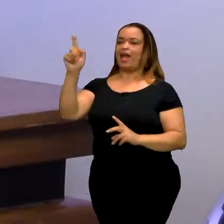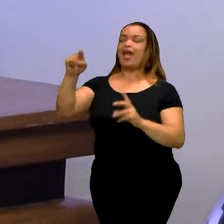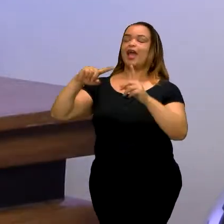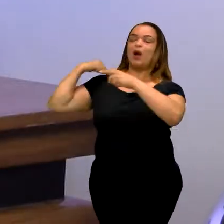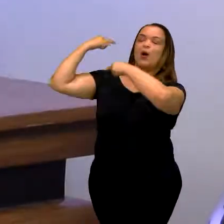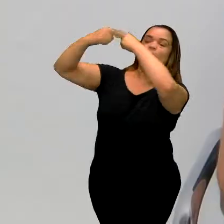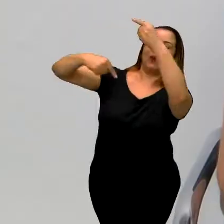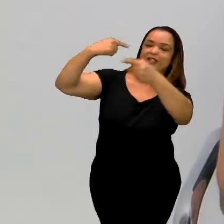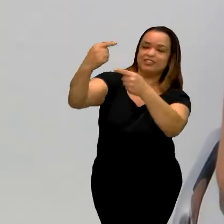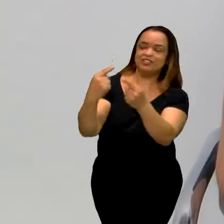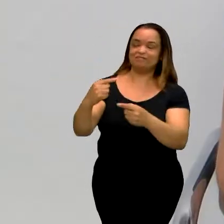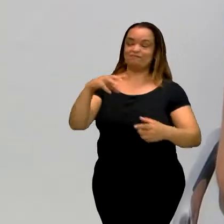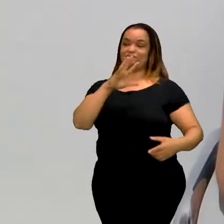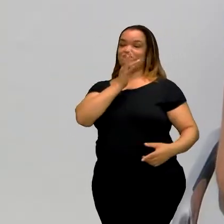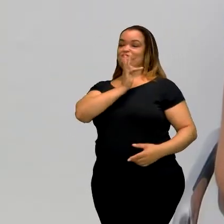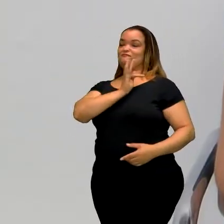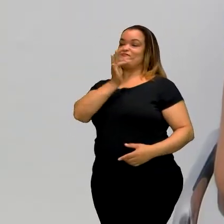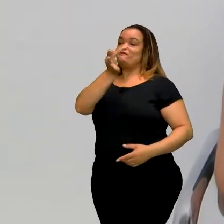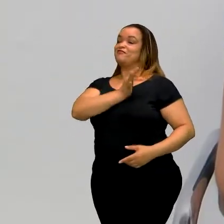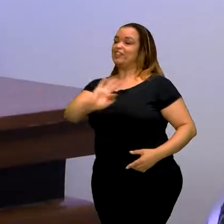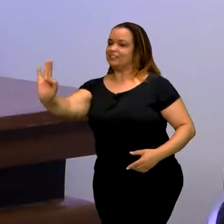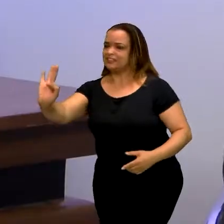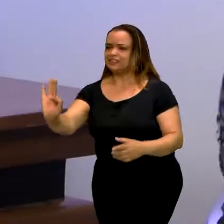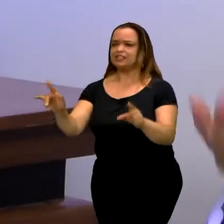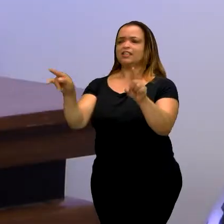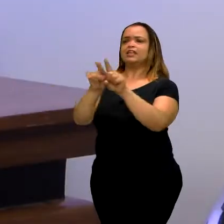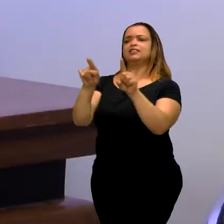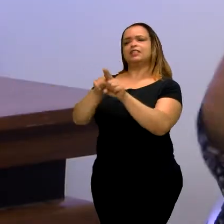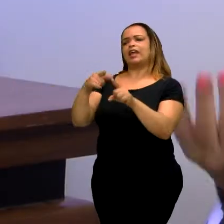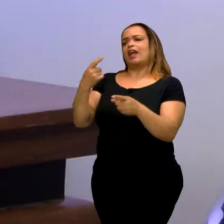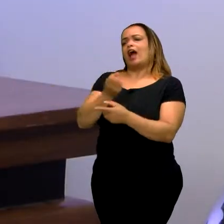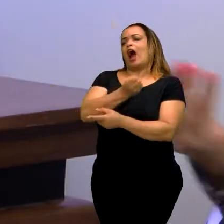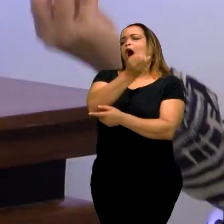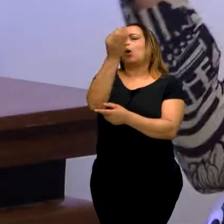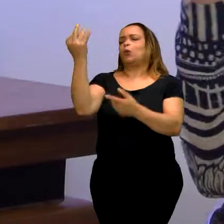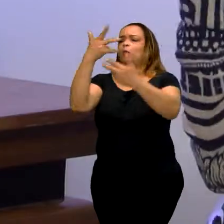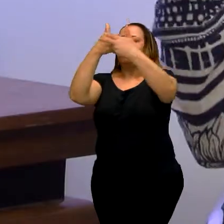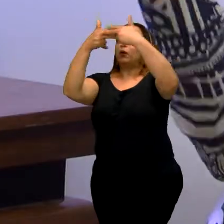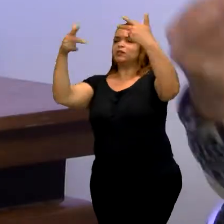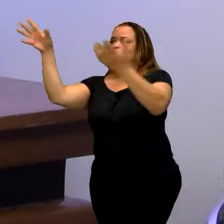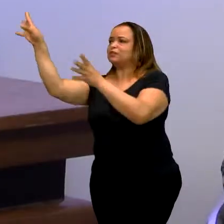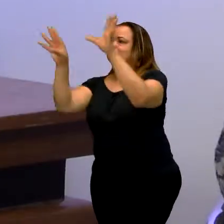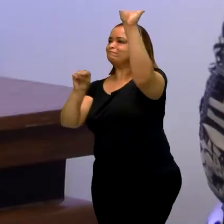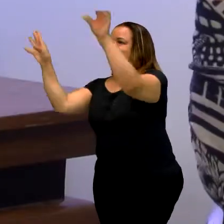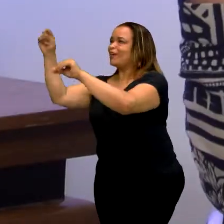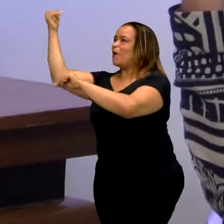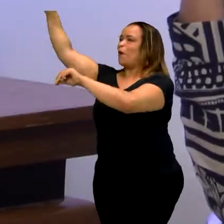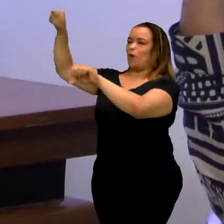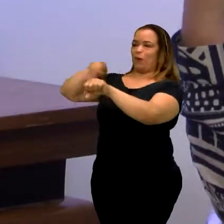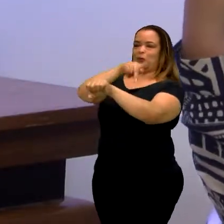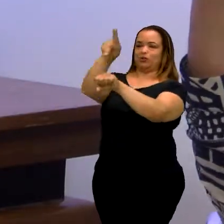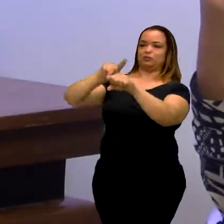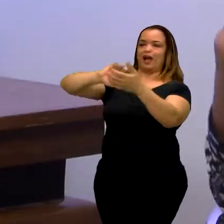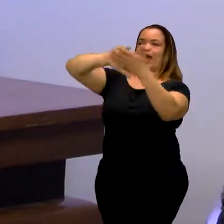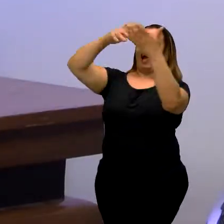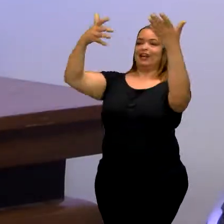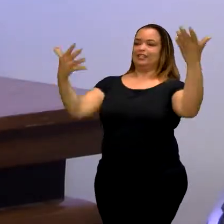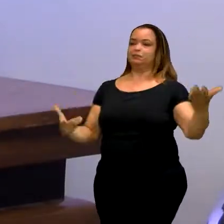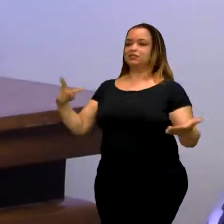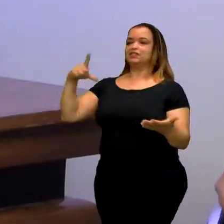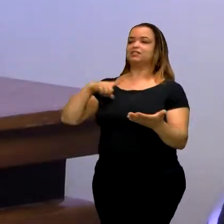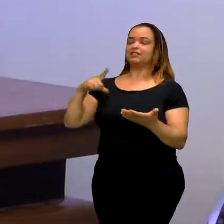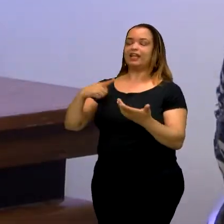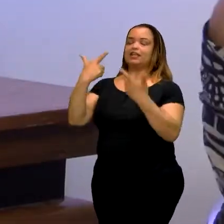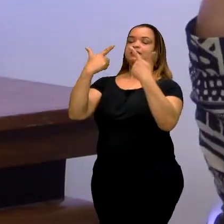É mesmo? Exato. E com alguns empréstimos linguísticos dos outros países, a Libra, ela tem sua variação